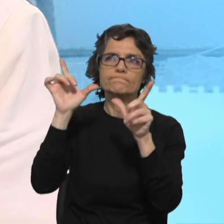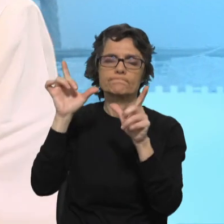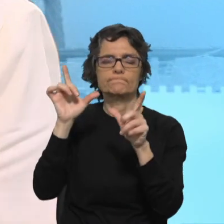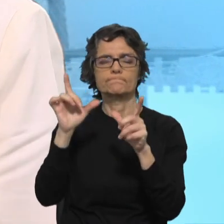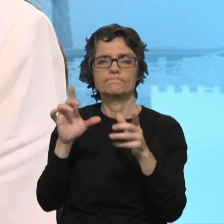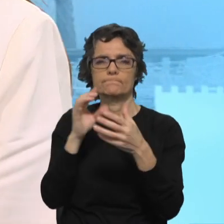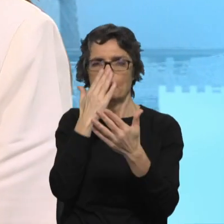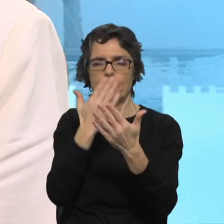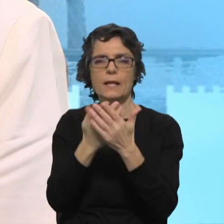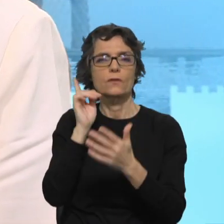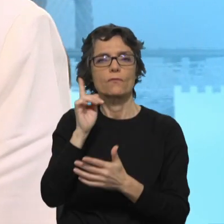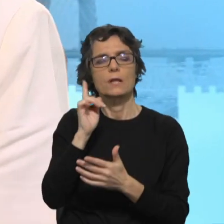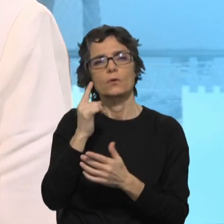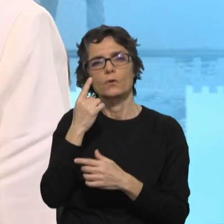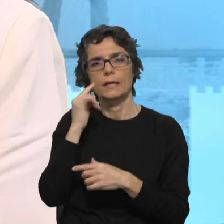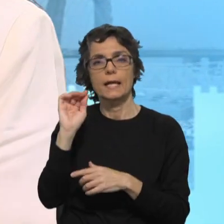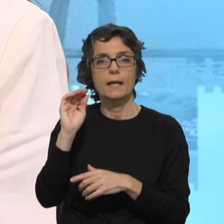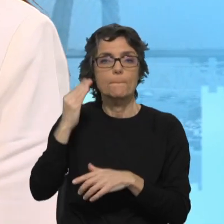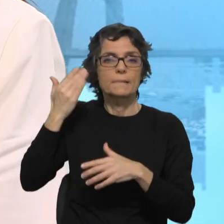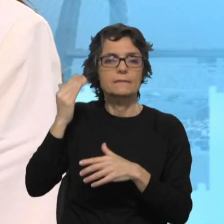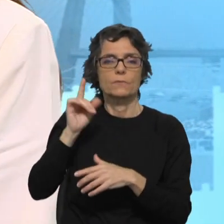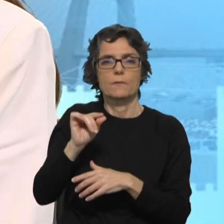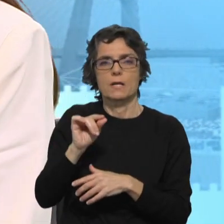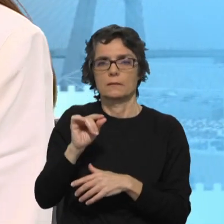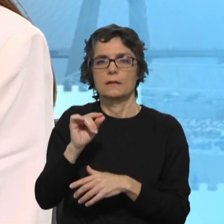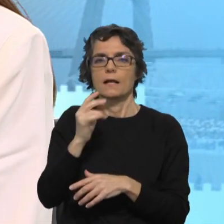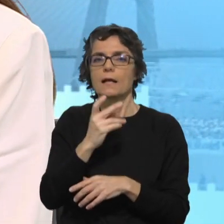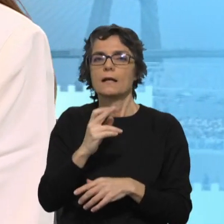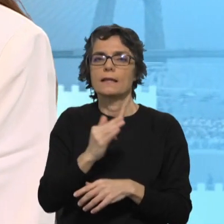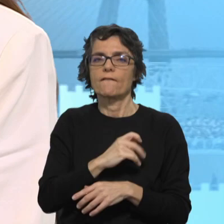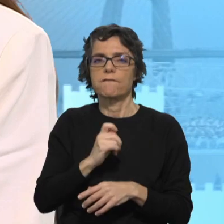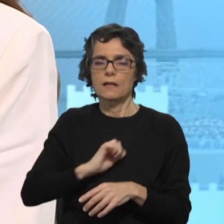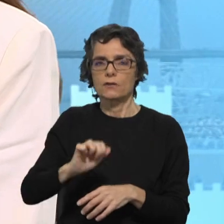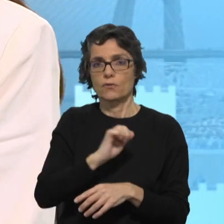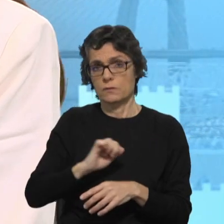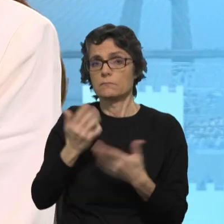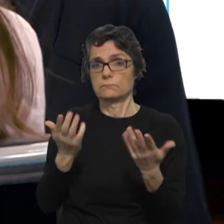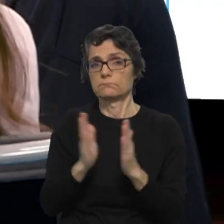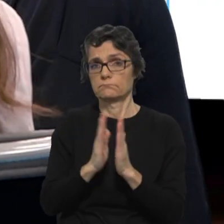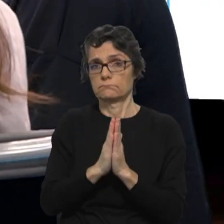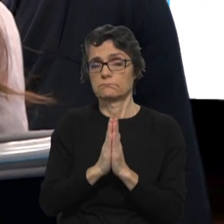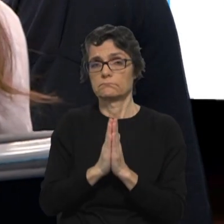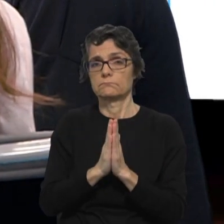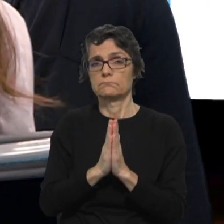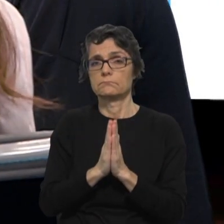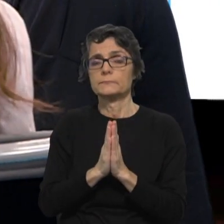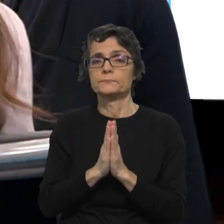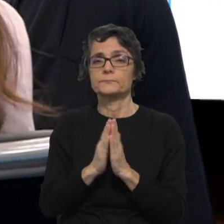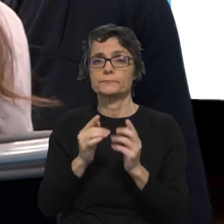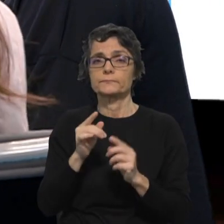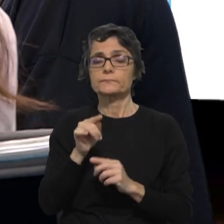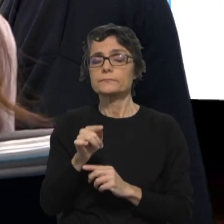fé, do quadro de valores e princípios da nossa fé, portanto, à luz da doutrina social da Igreja. Portanto, o Ponto SJ achou que era